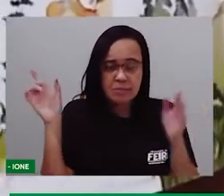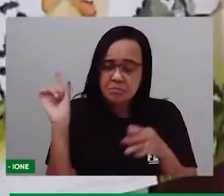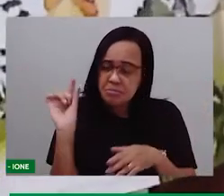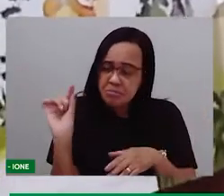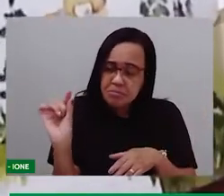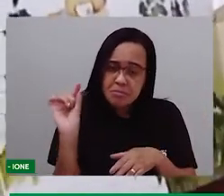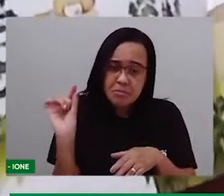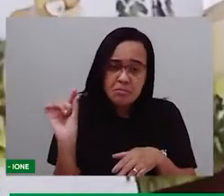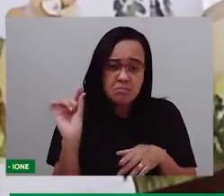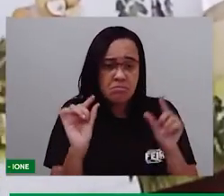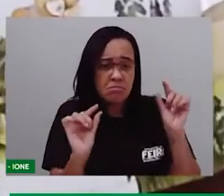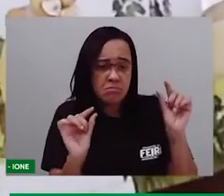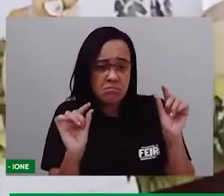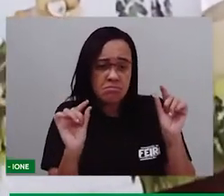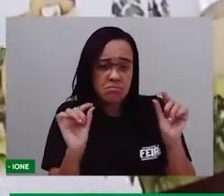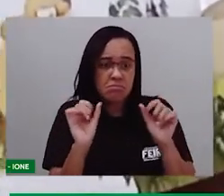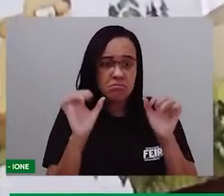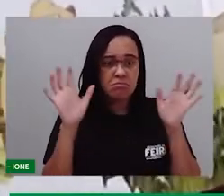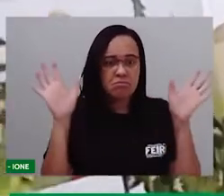abertas e desamparadas.